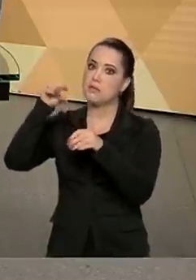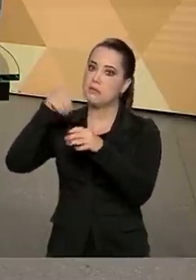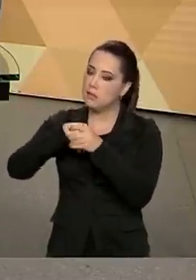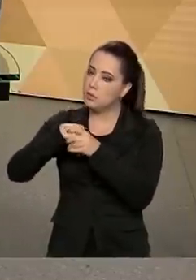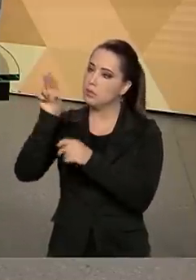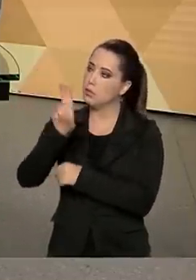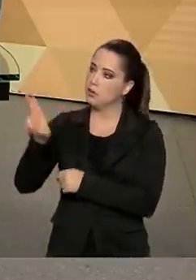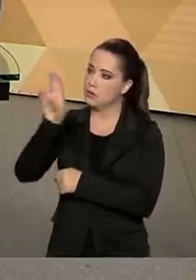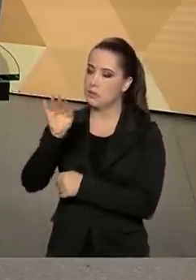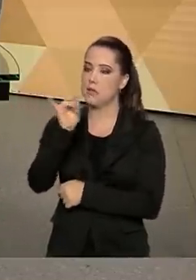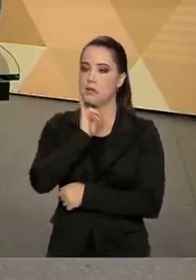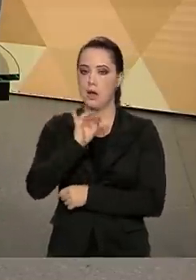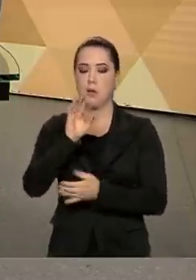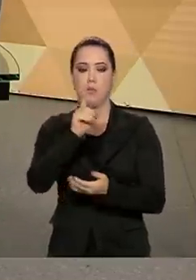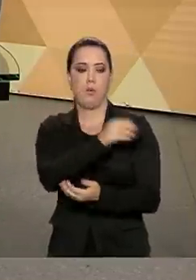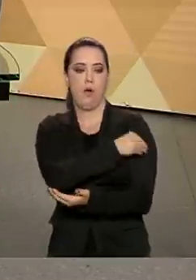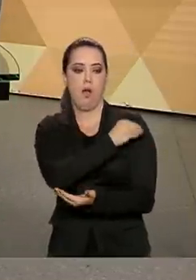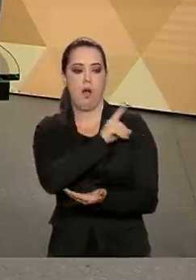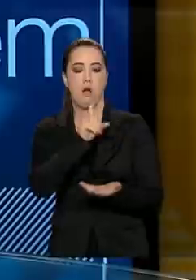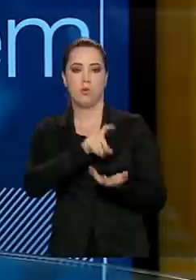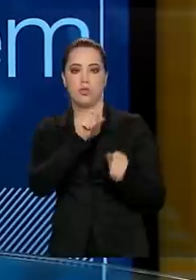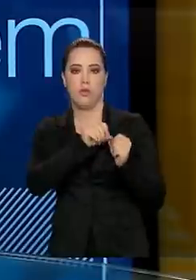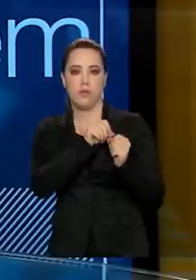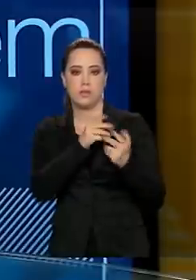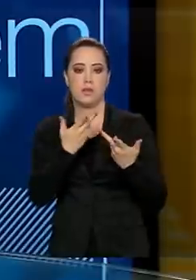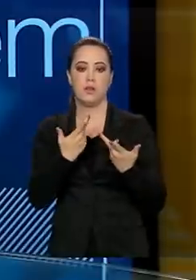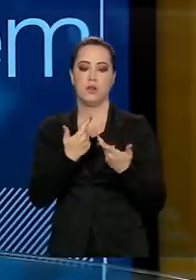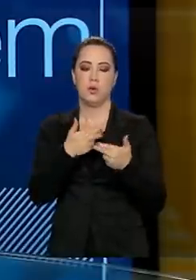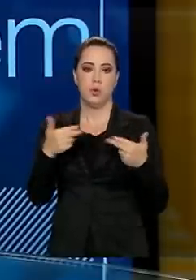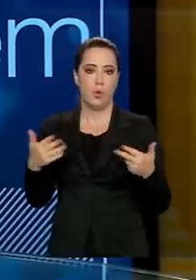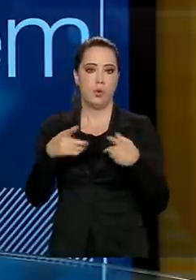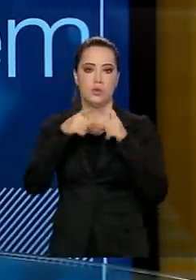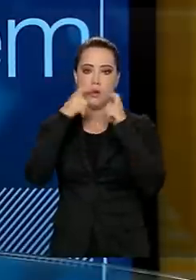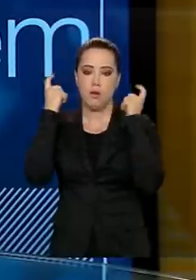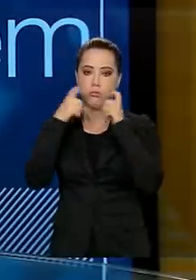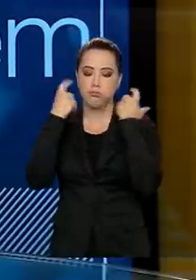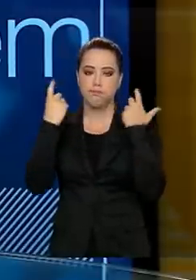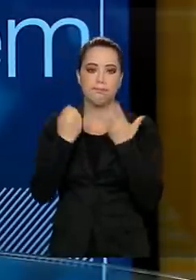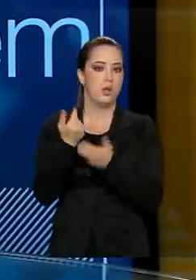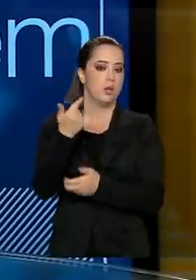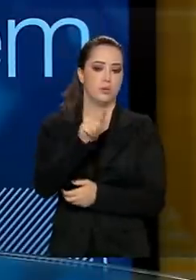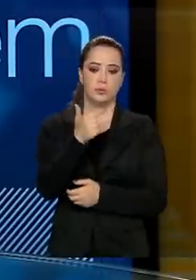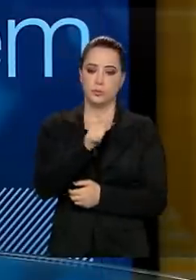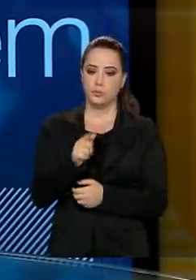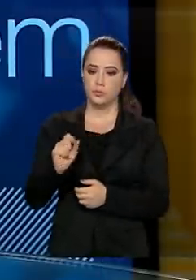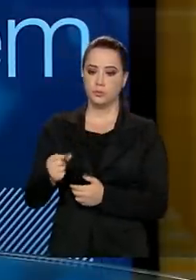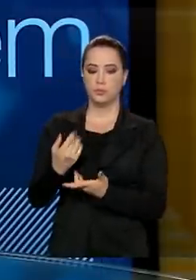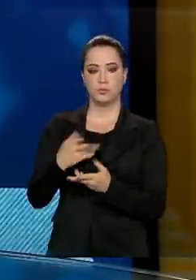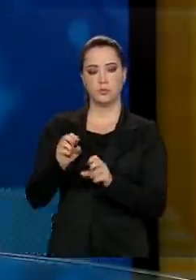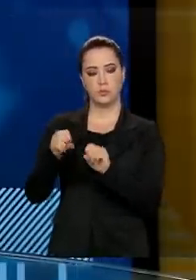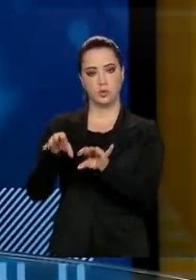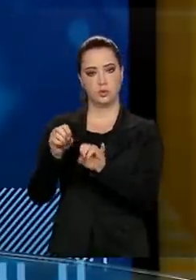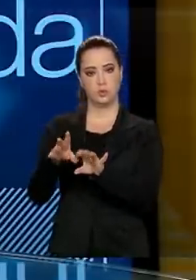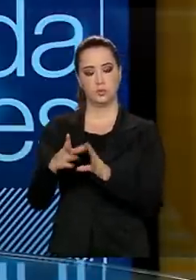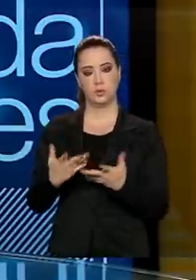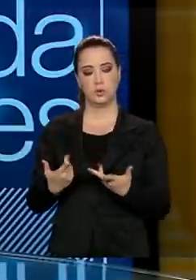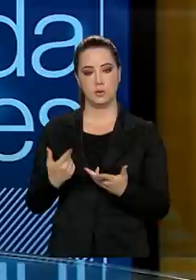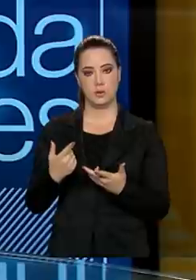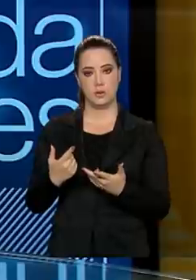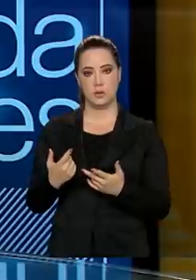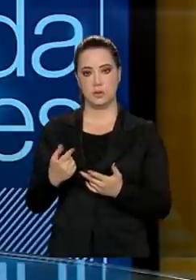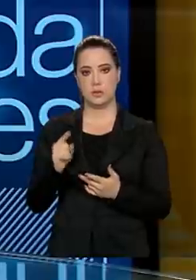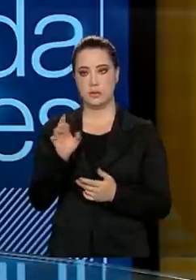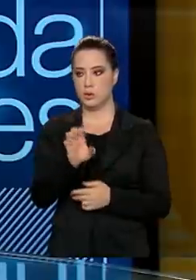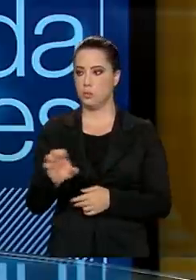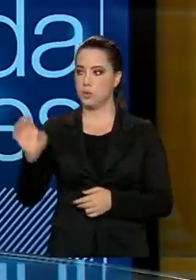como produção de álcool em gel, produção de equipamento, produção de máscara e outra orientação para os